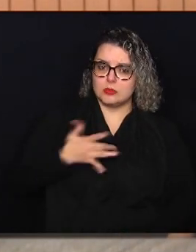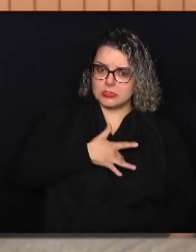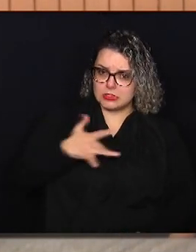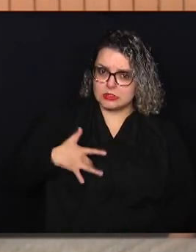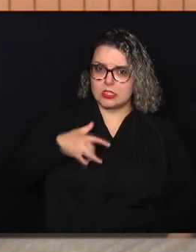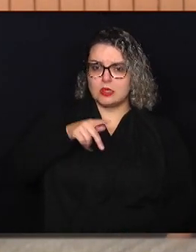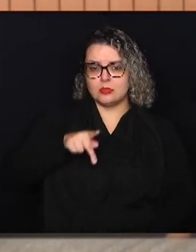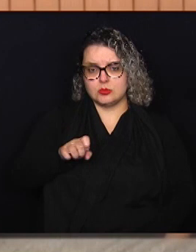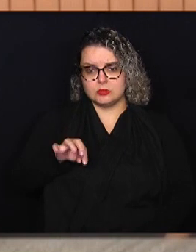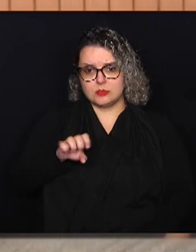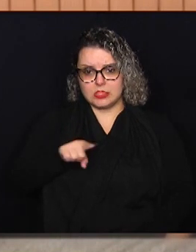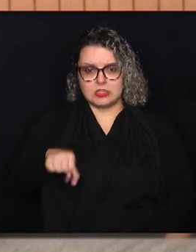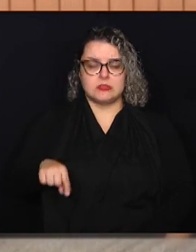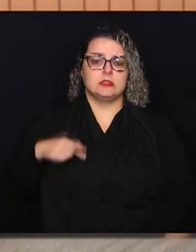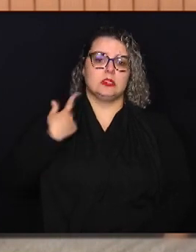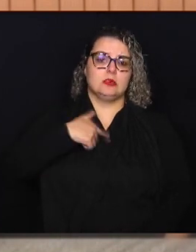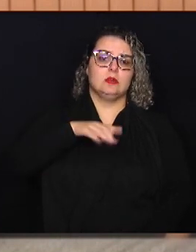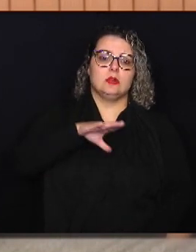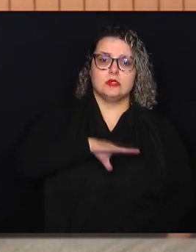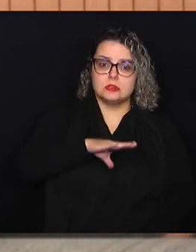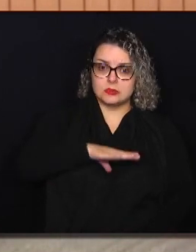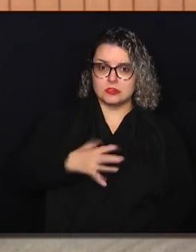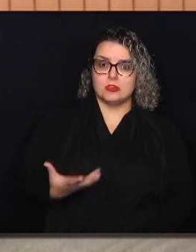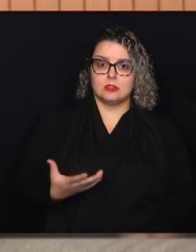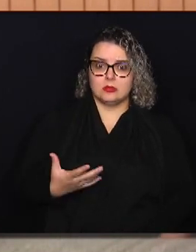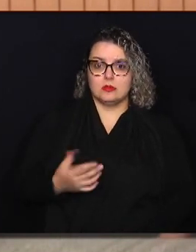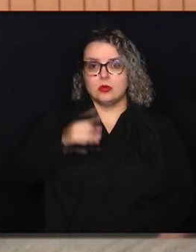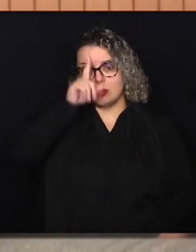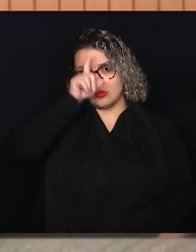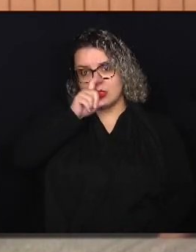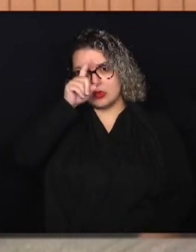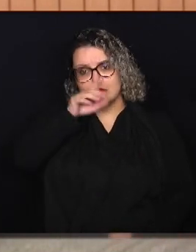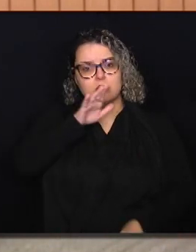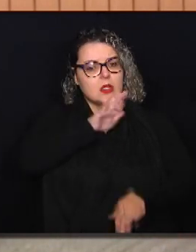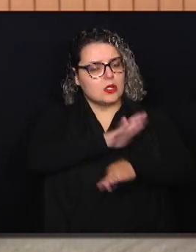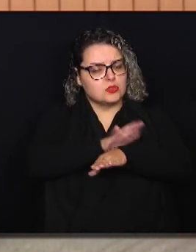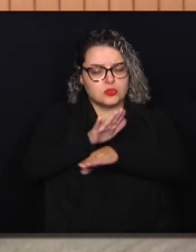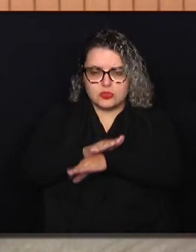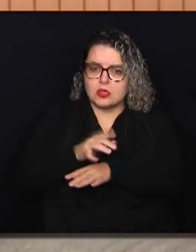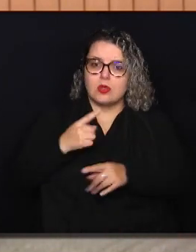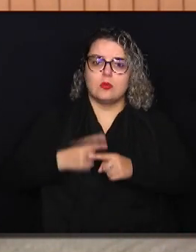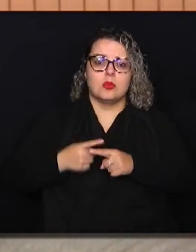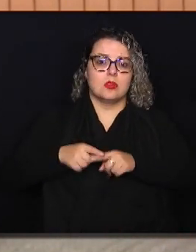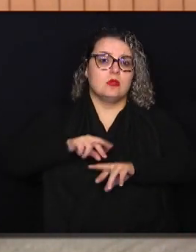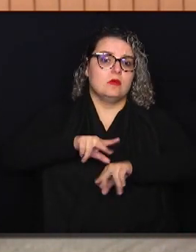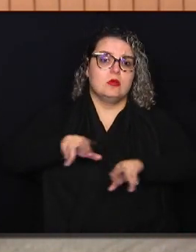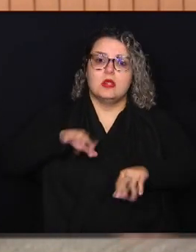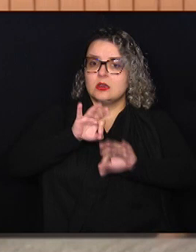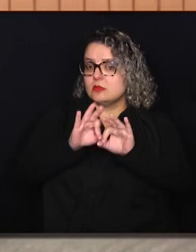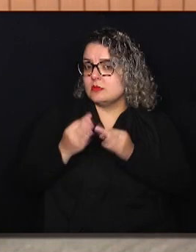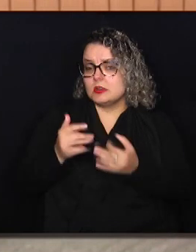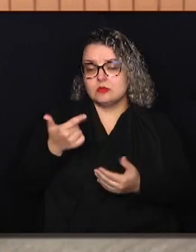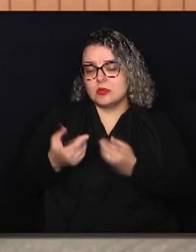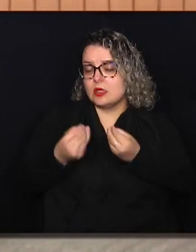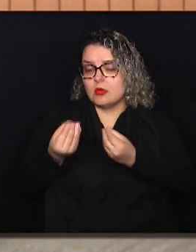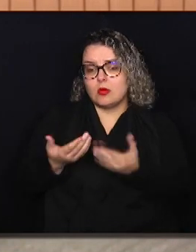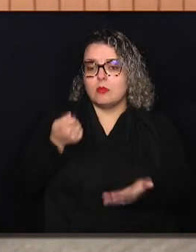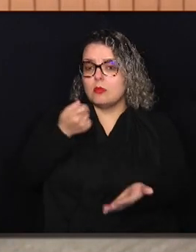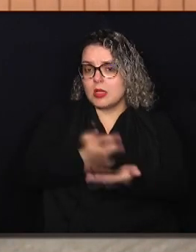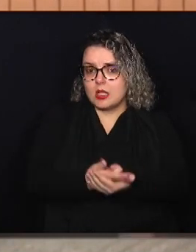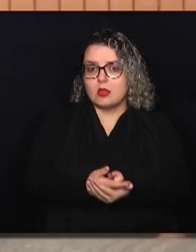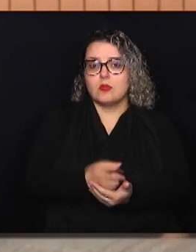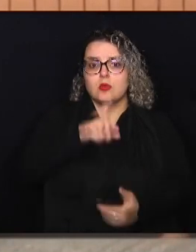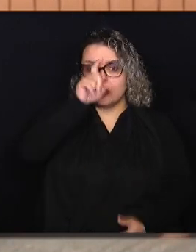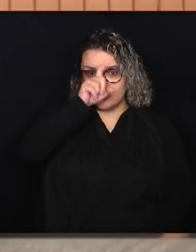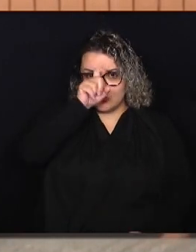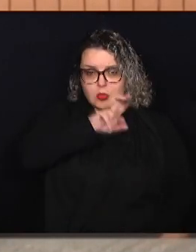aqui na nossa cidade, com esse hospital, vai ajudar muito, porque muitas famílias não têm condições de pagar, porém, um hospital